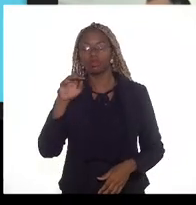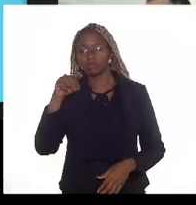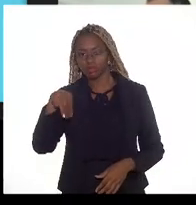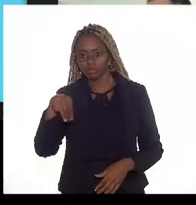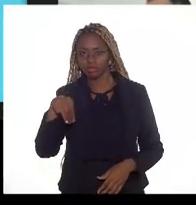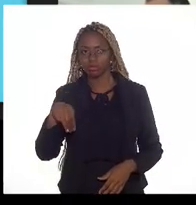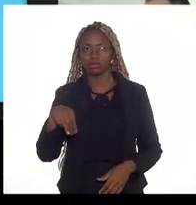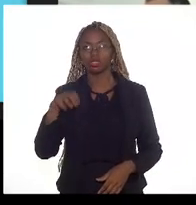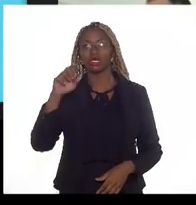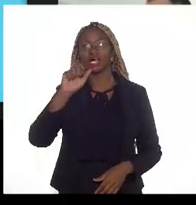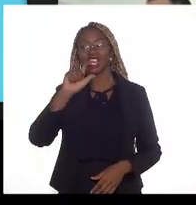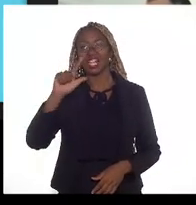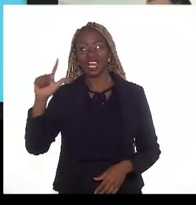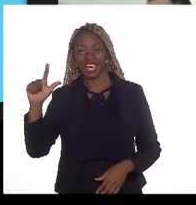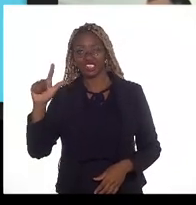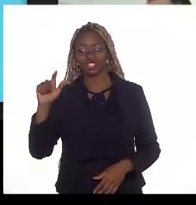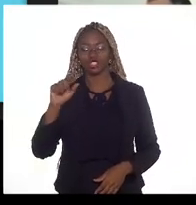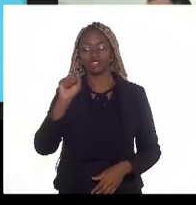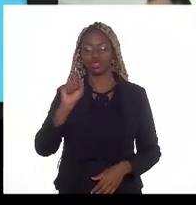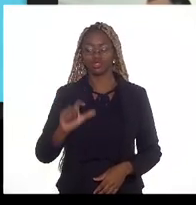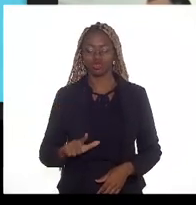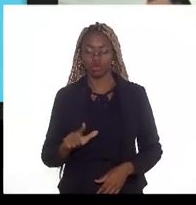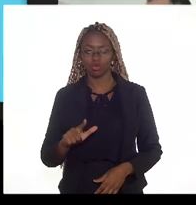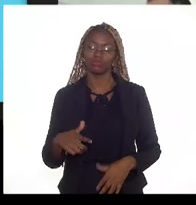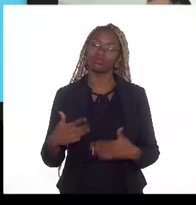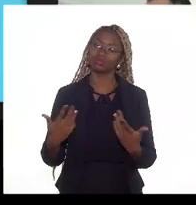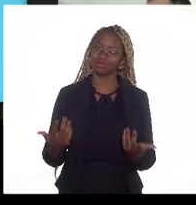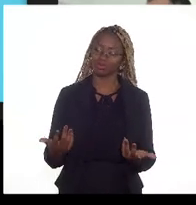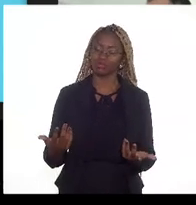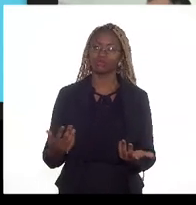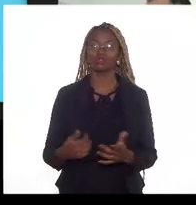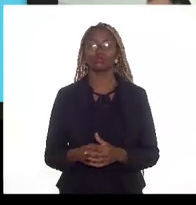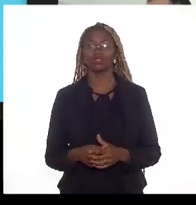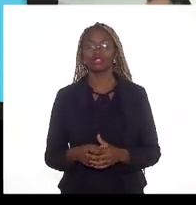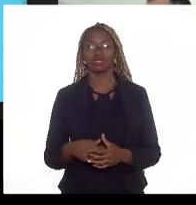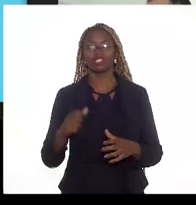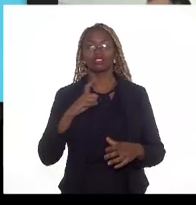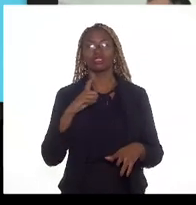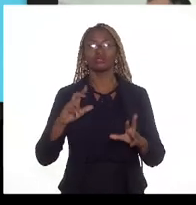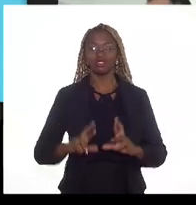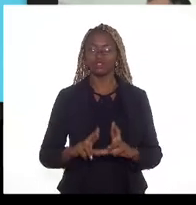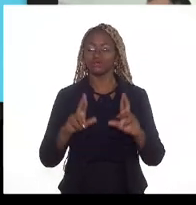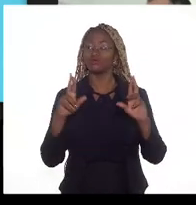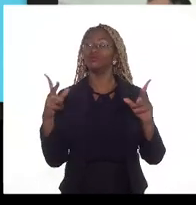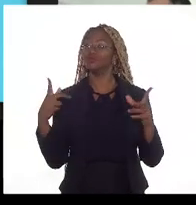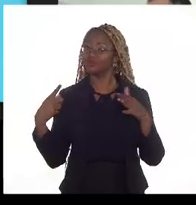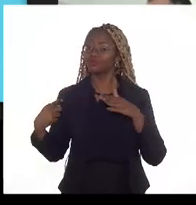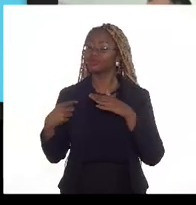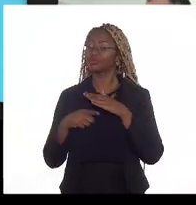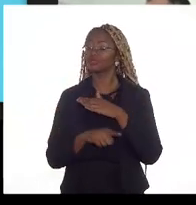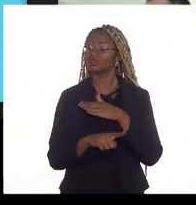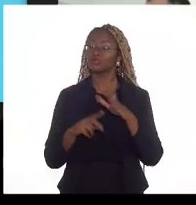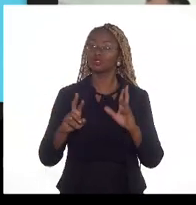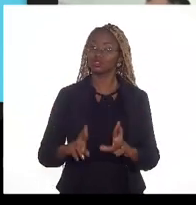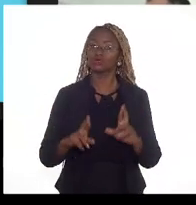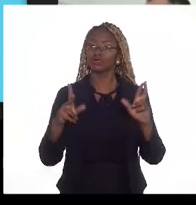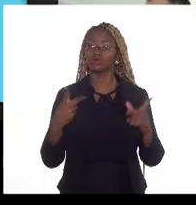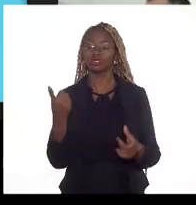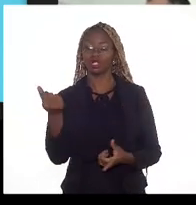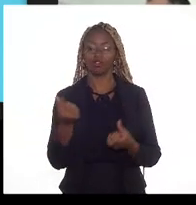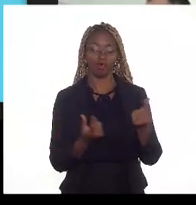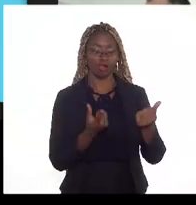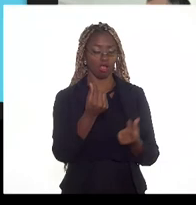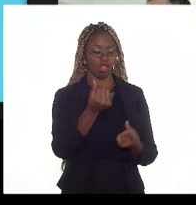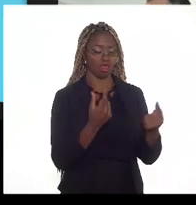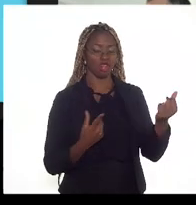Marlin Leste e Marlin Sul nós temos uma diferença substancial de valoração de preço de